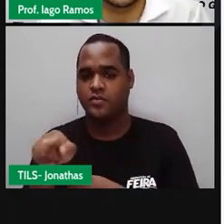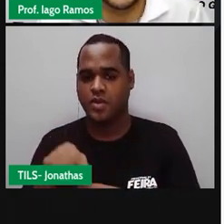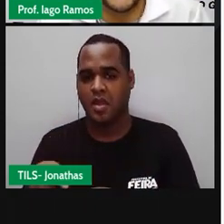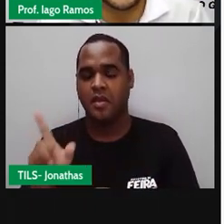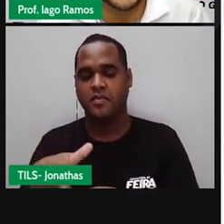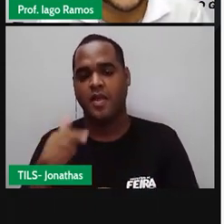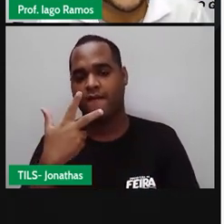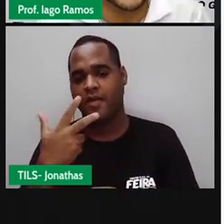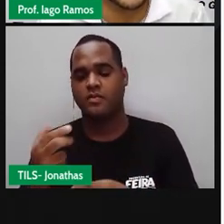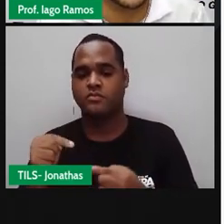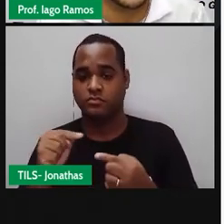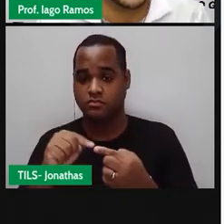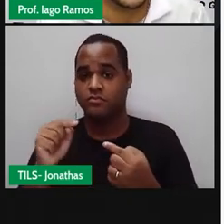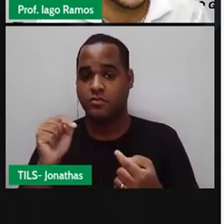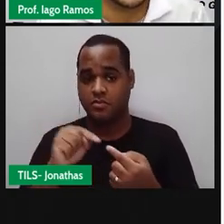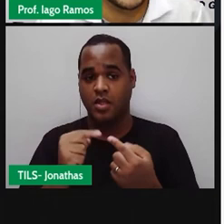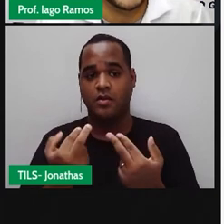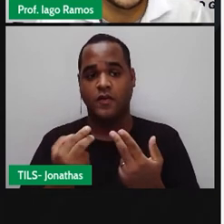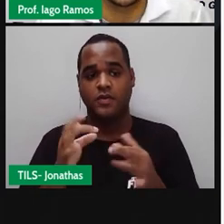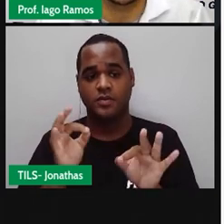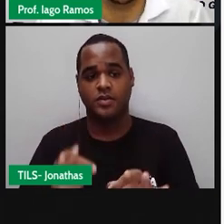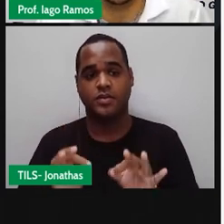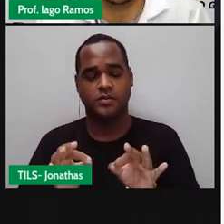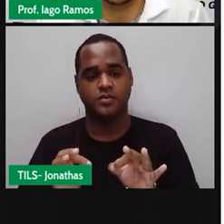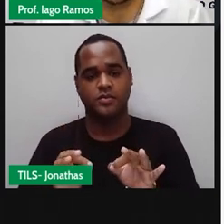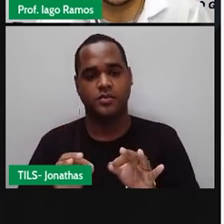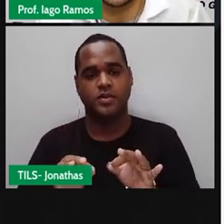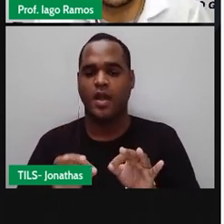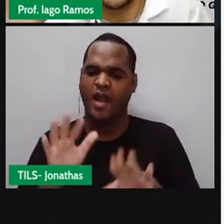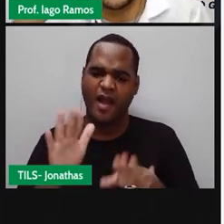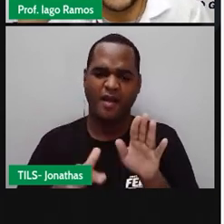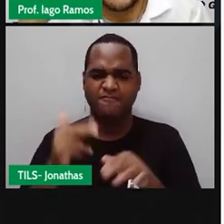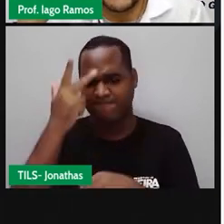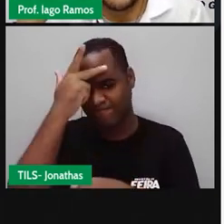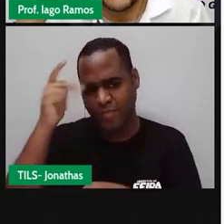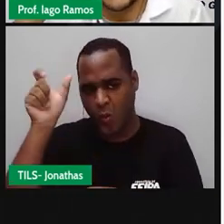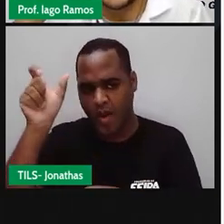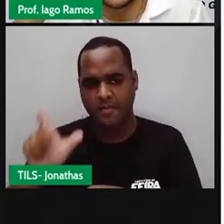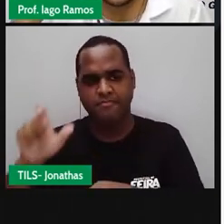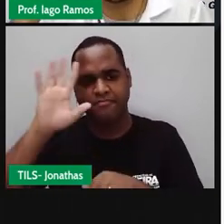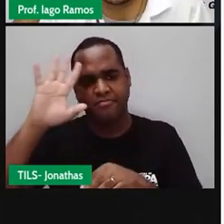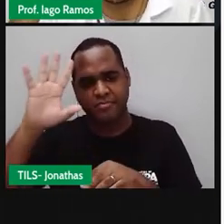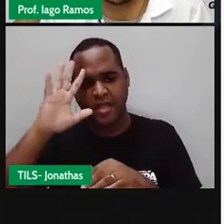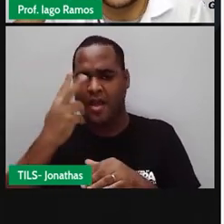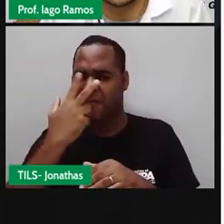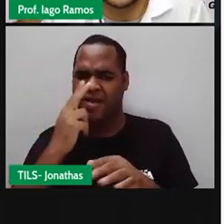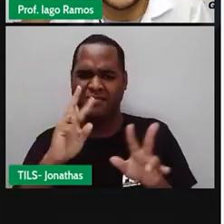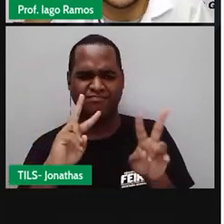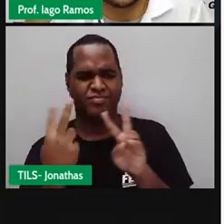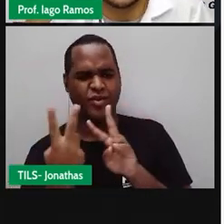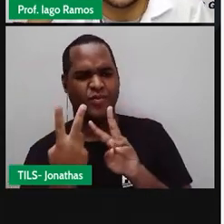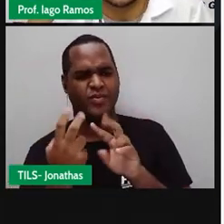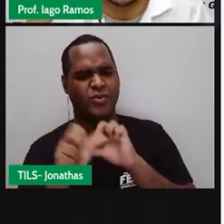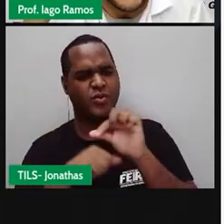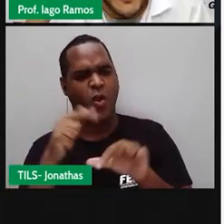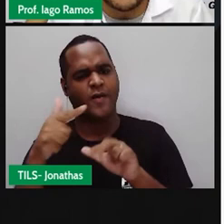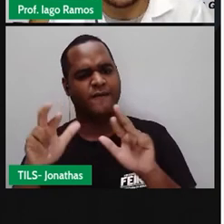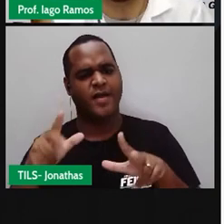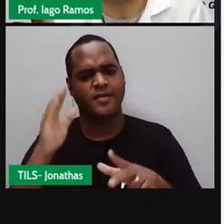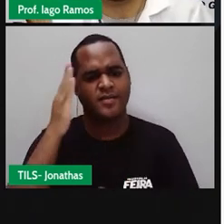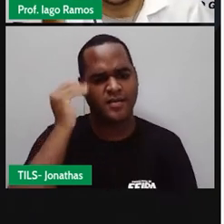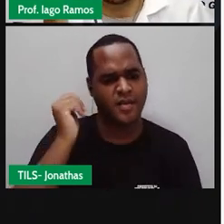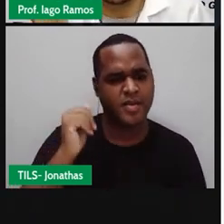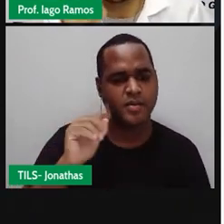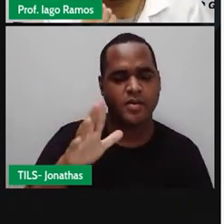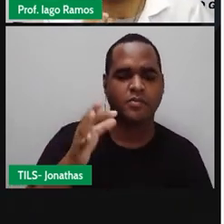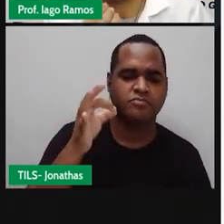forma, né? Tem gente que costuma pensar assim, ah, parece o contrário do que a gente já sabia. é, não